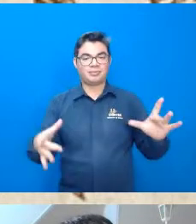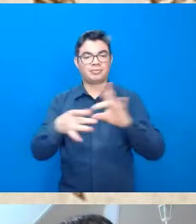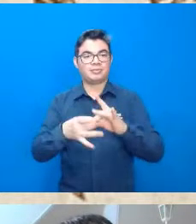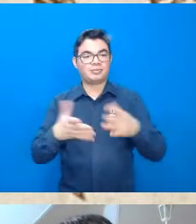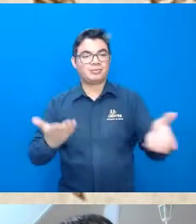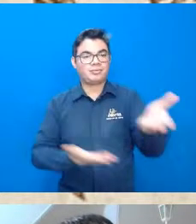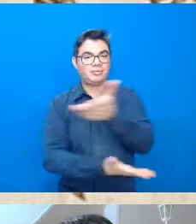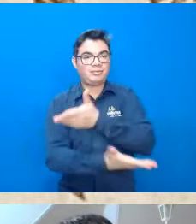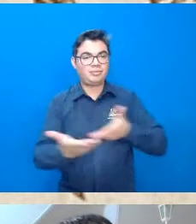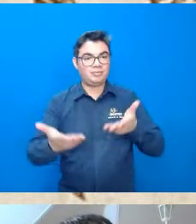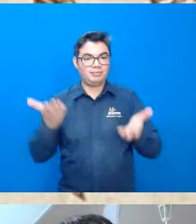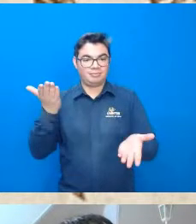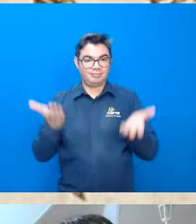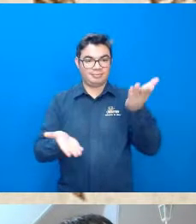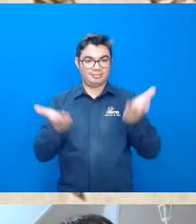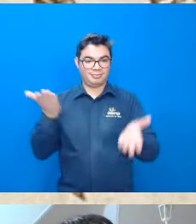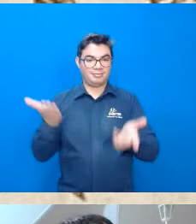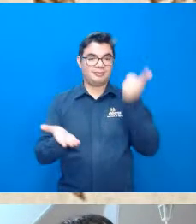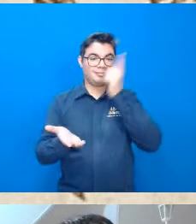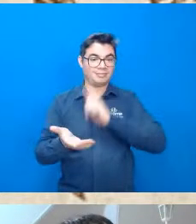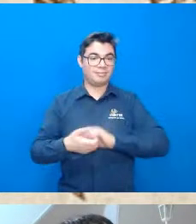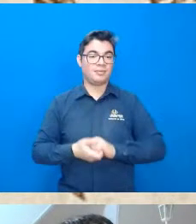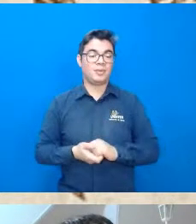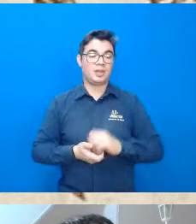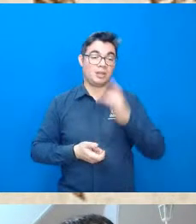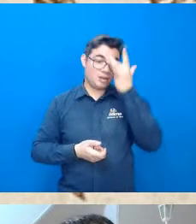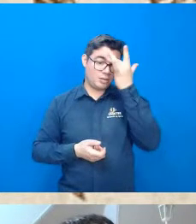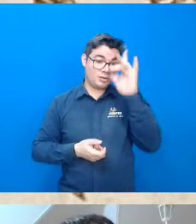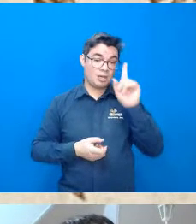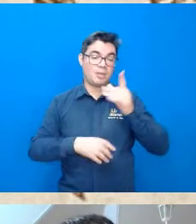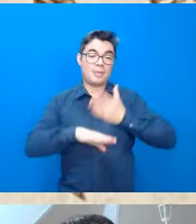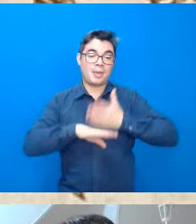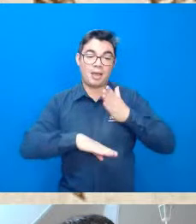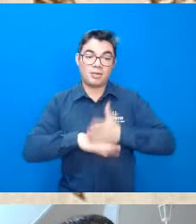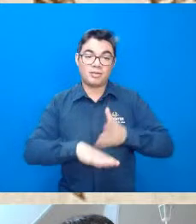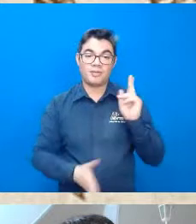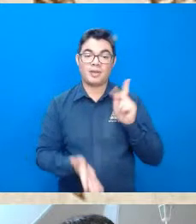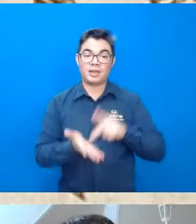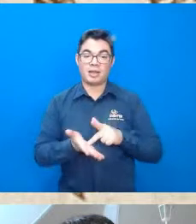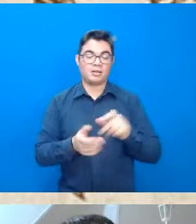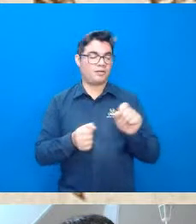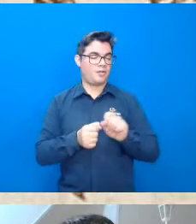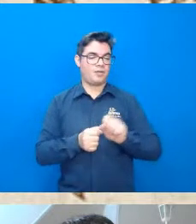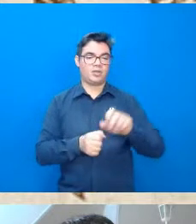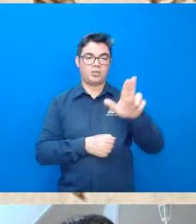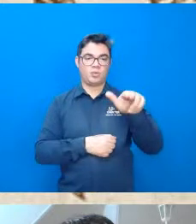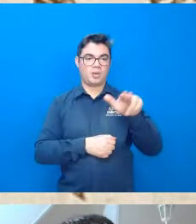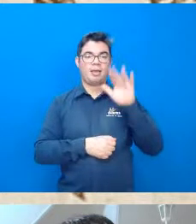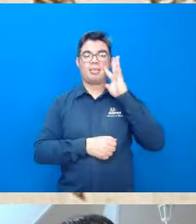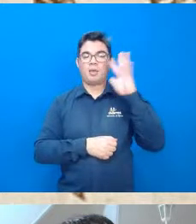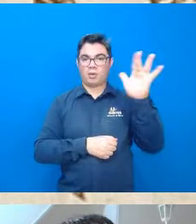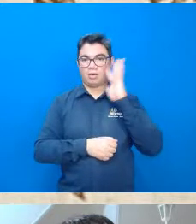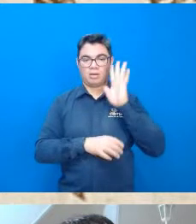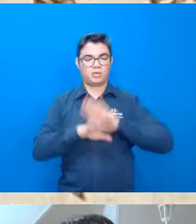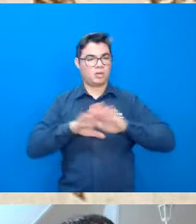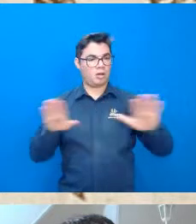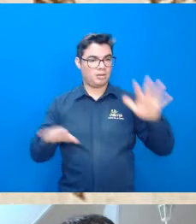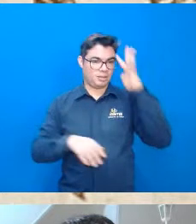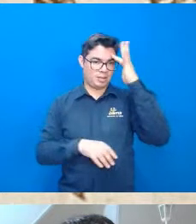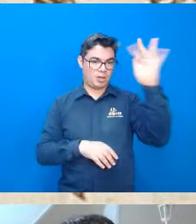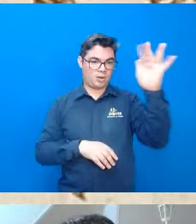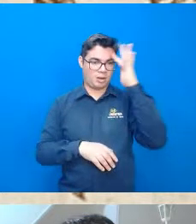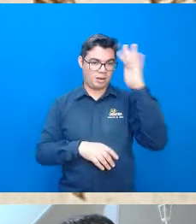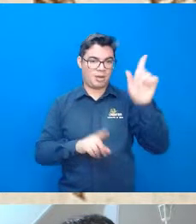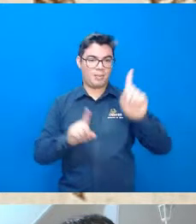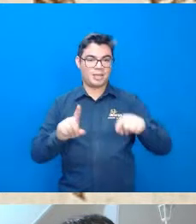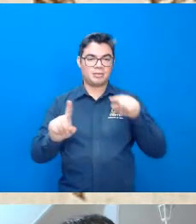uma balança não sei se isso na prática não foi feito é uma ideia teórica né não sei se seria viável do ponto